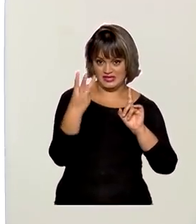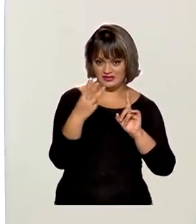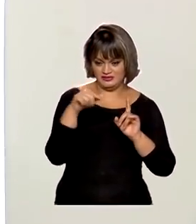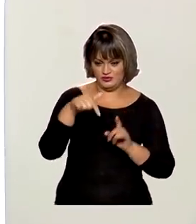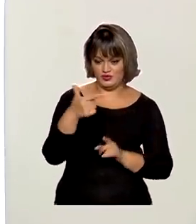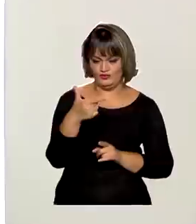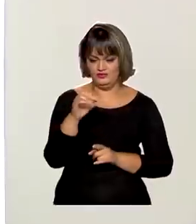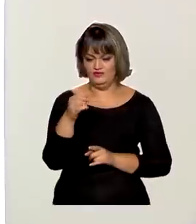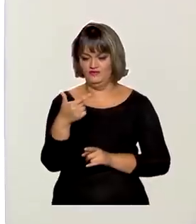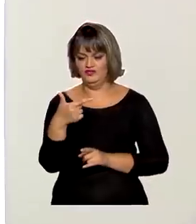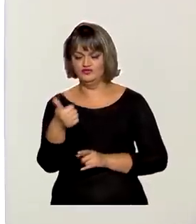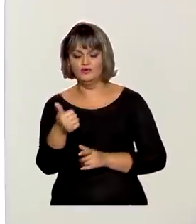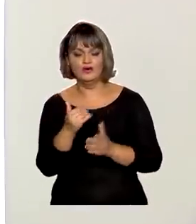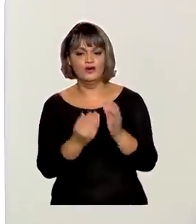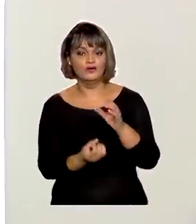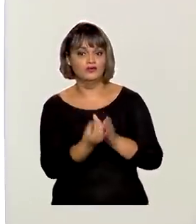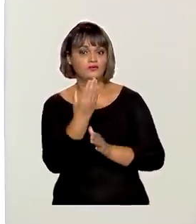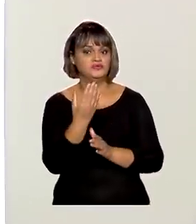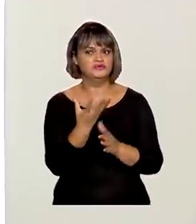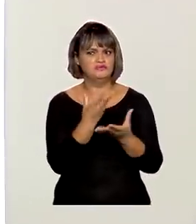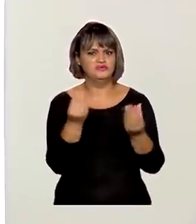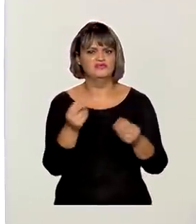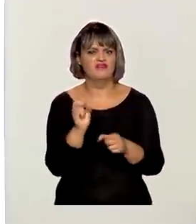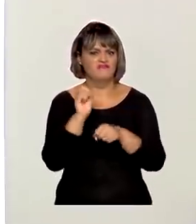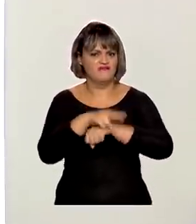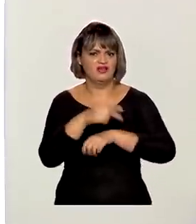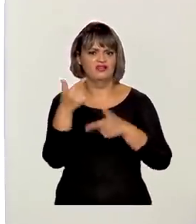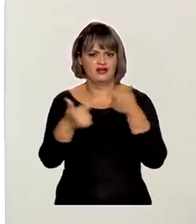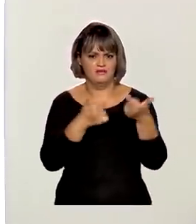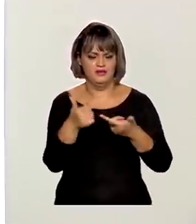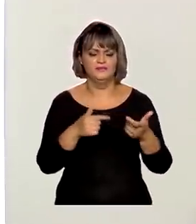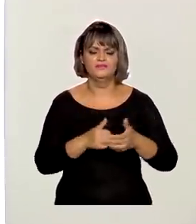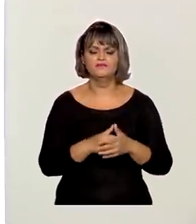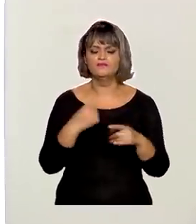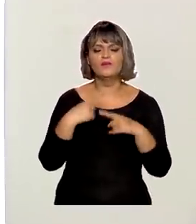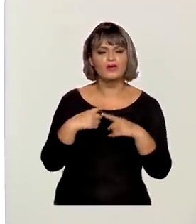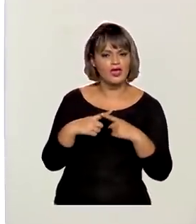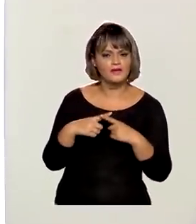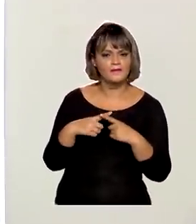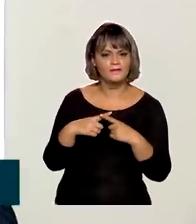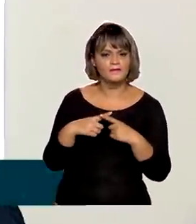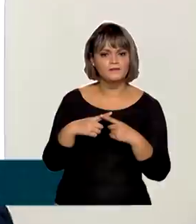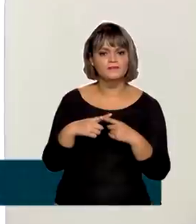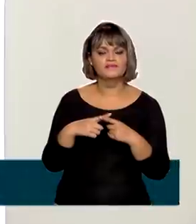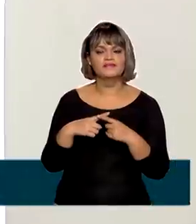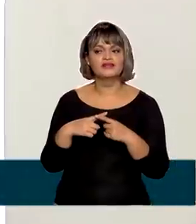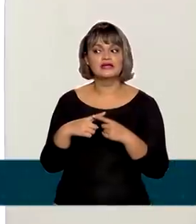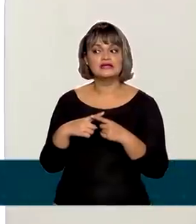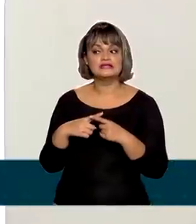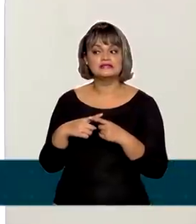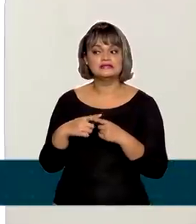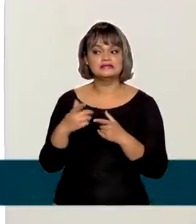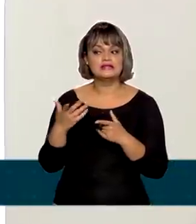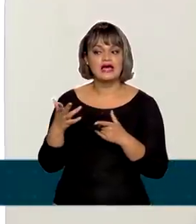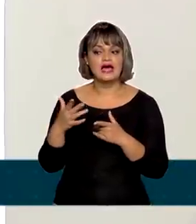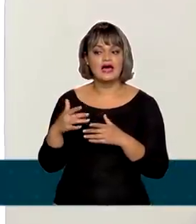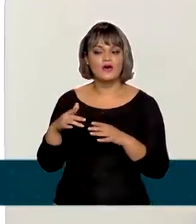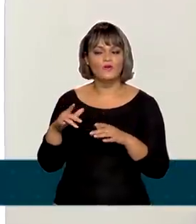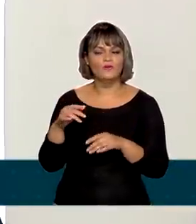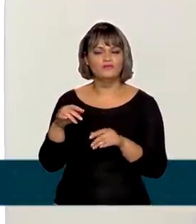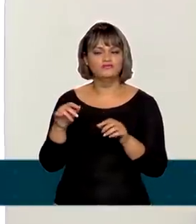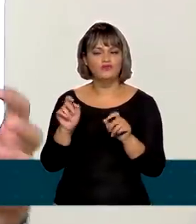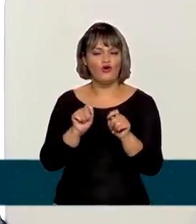geração de quase 800 mil novas vagas. E isso se deveu, em grande parte, ao arrefecimento da Covid